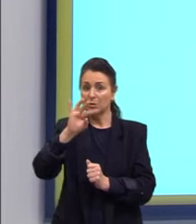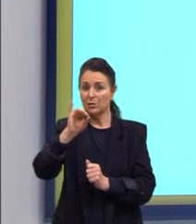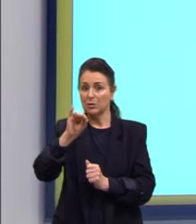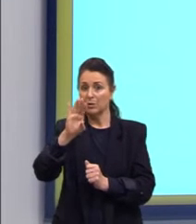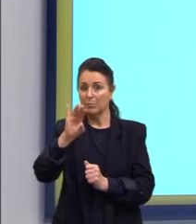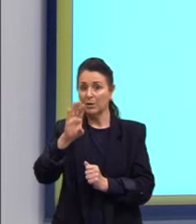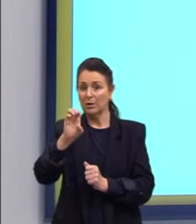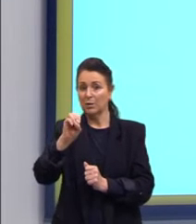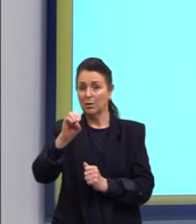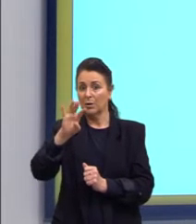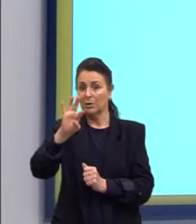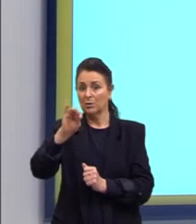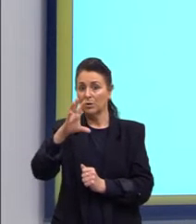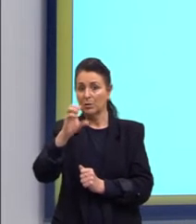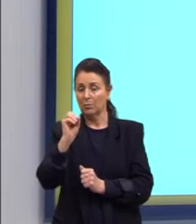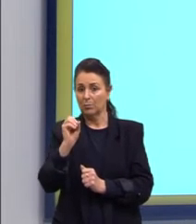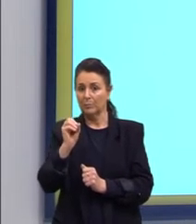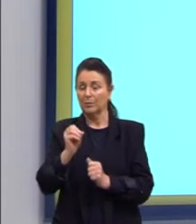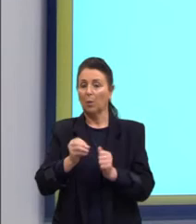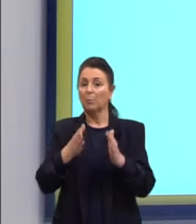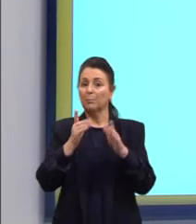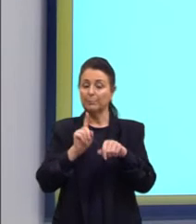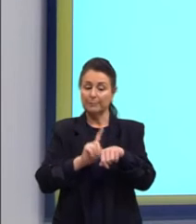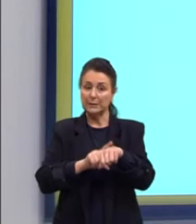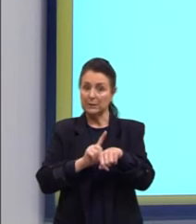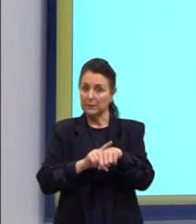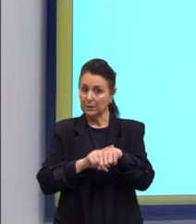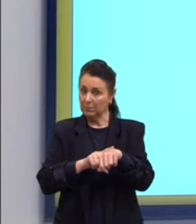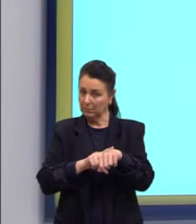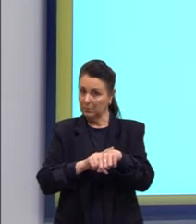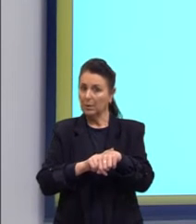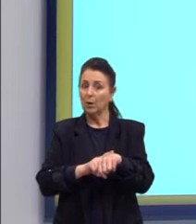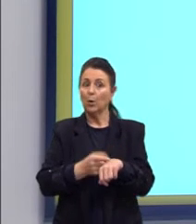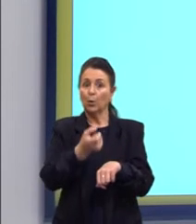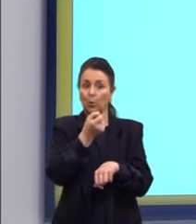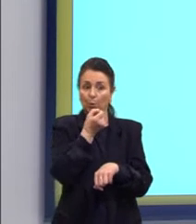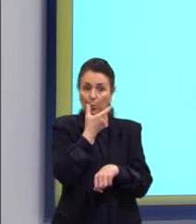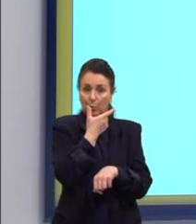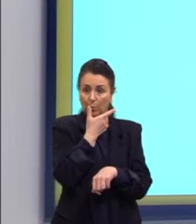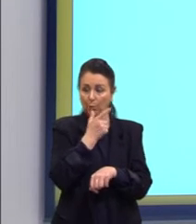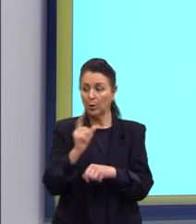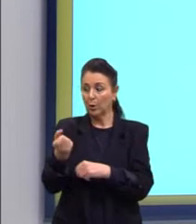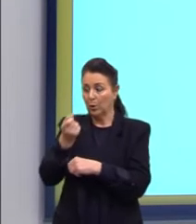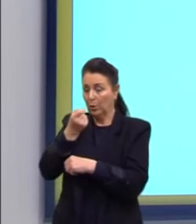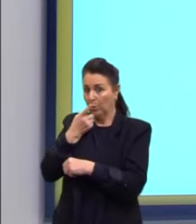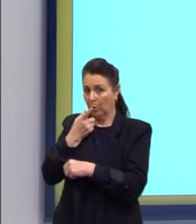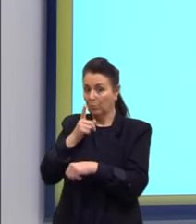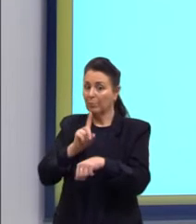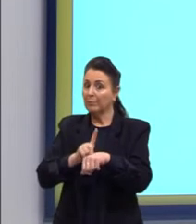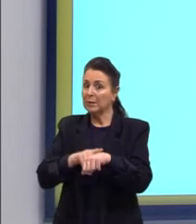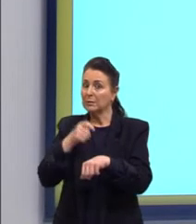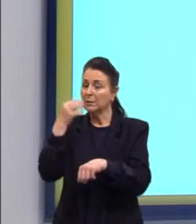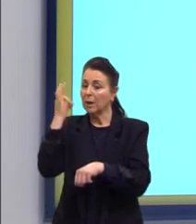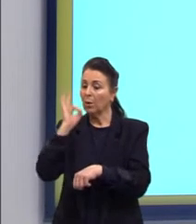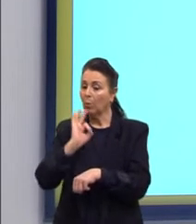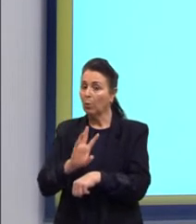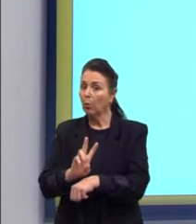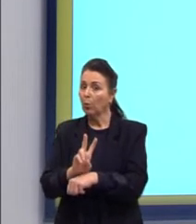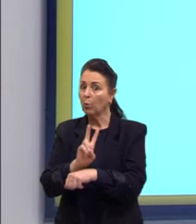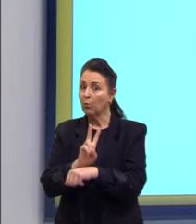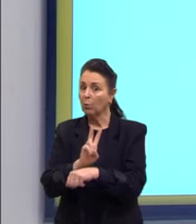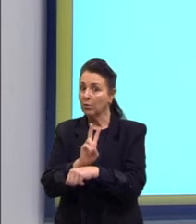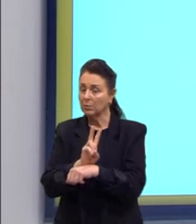um intervalo entre a ingestão de um e outro. Lembrando o que que são antibióticos.